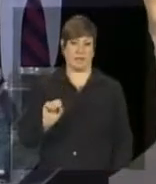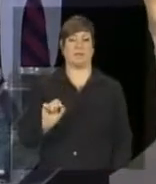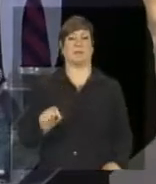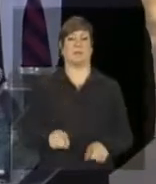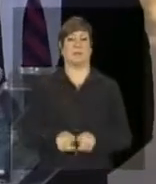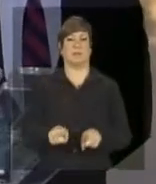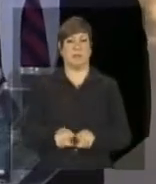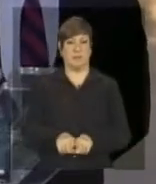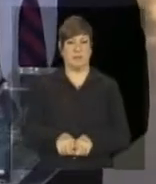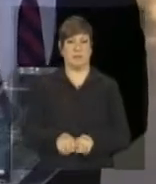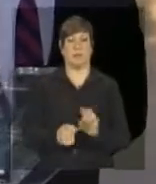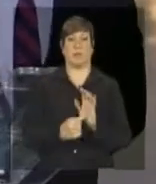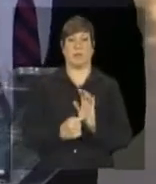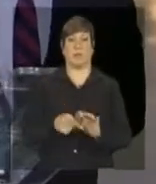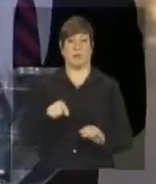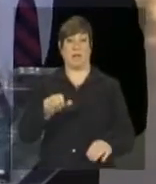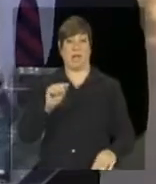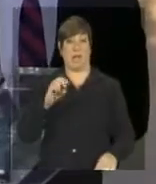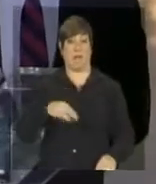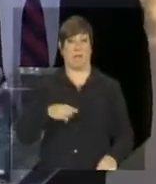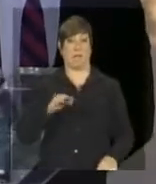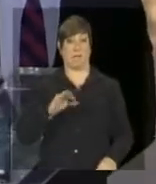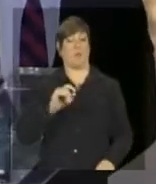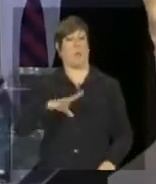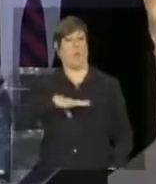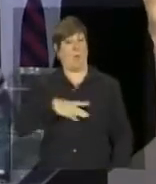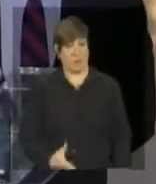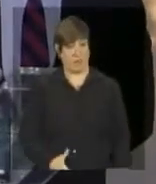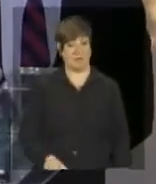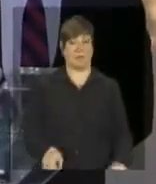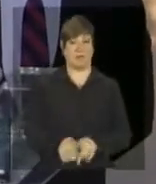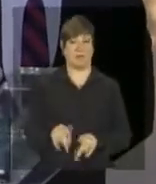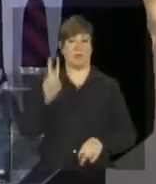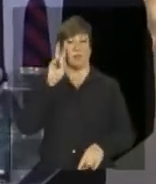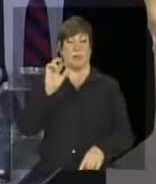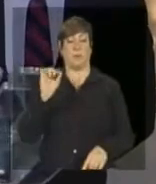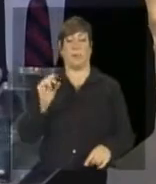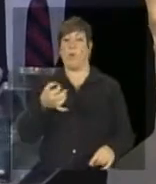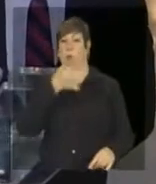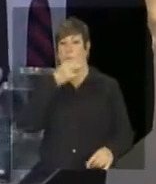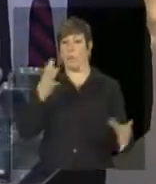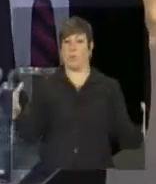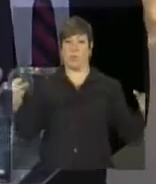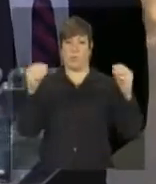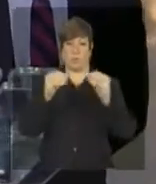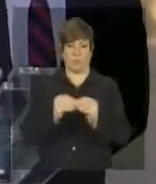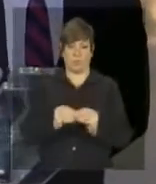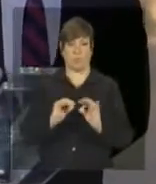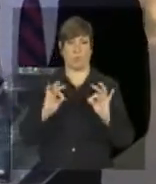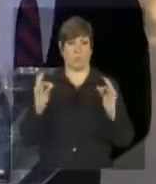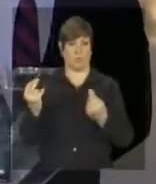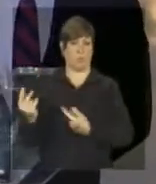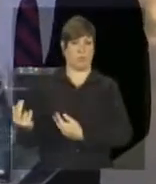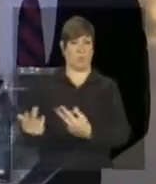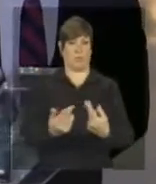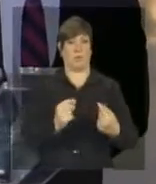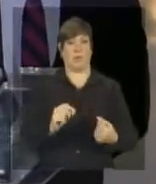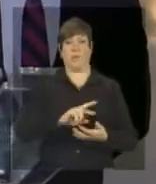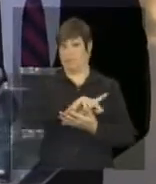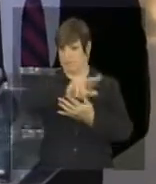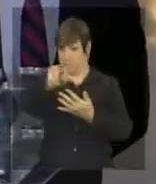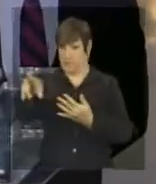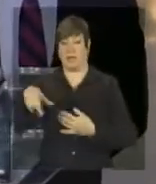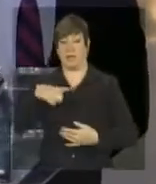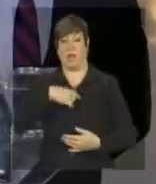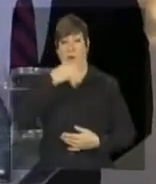esse caráter ambicioso usado em torno daquilo que é um consenso lembre-se que é um consenso no meio de diferenças